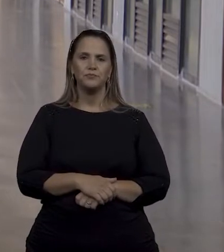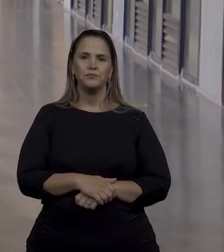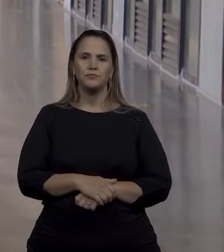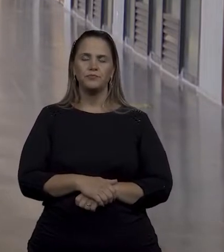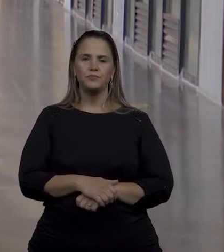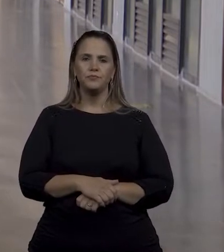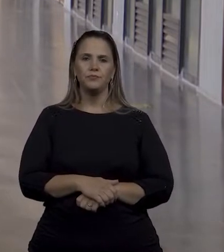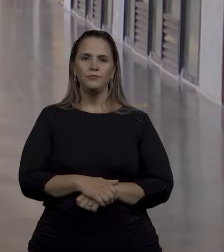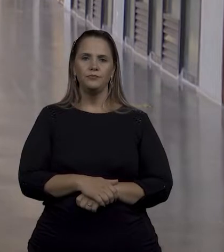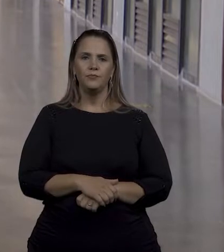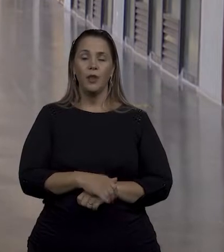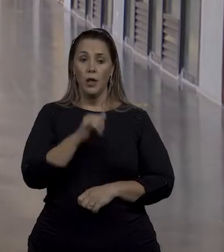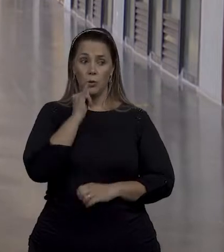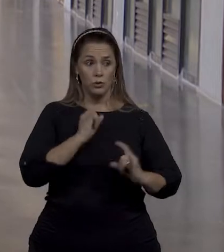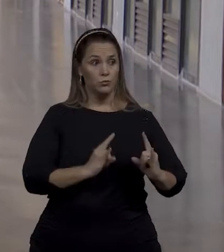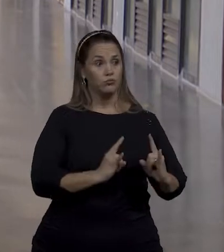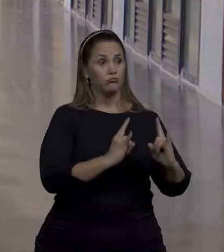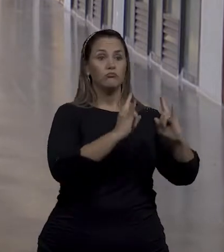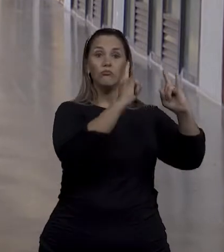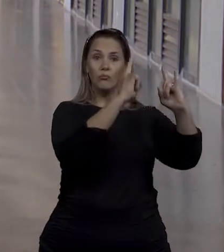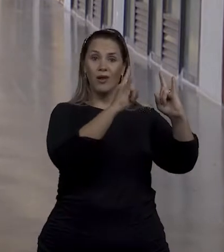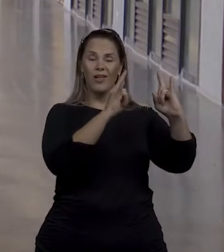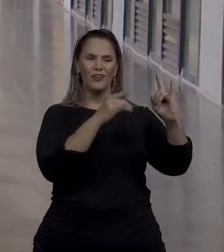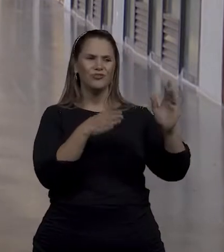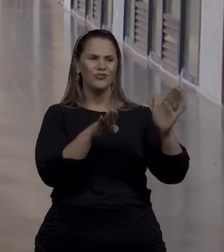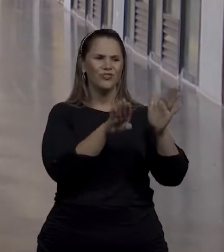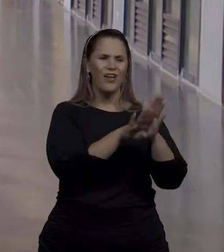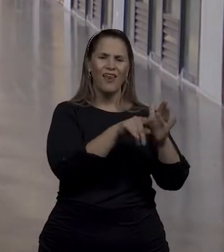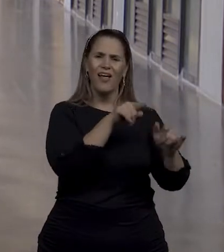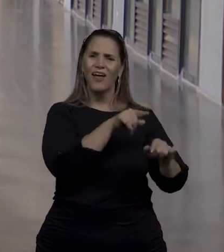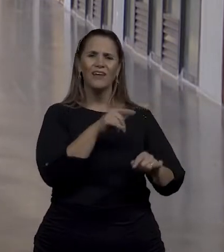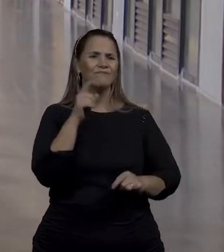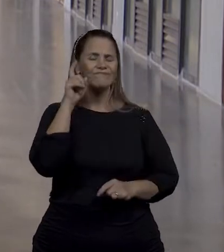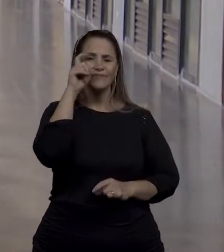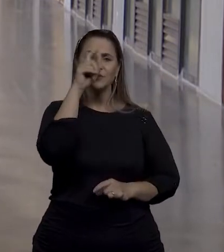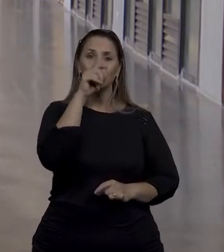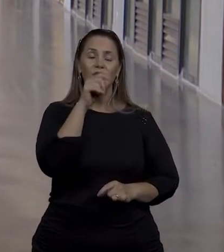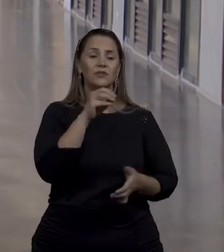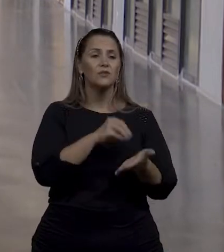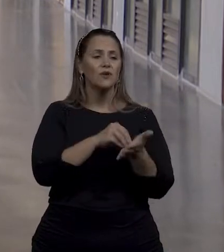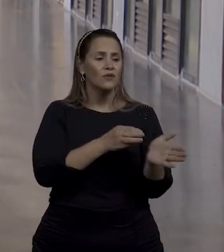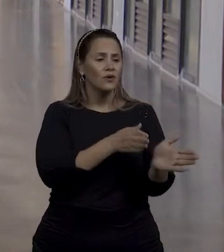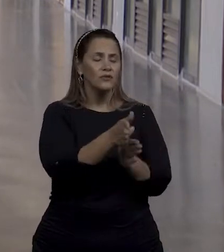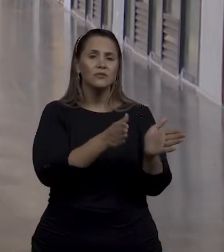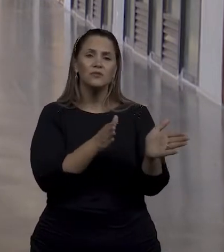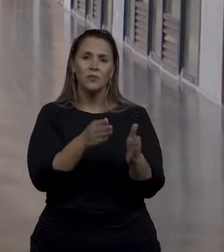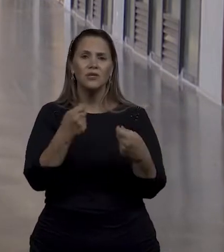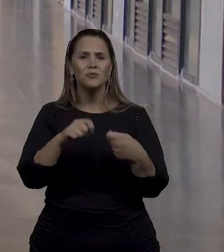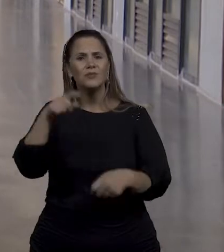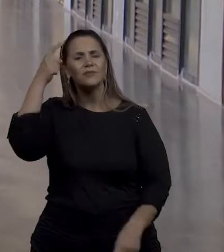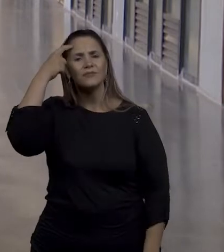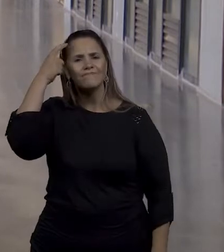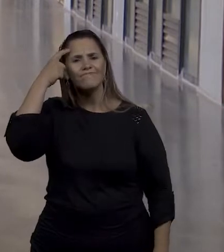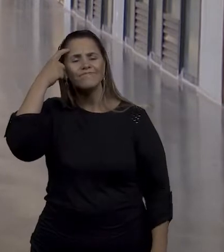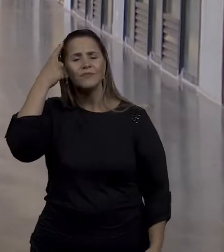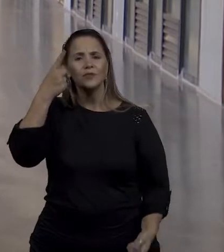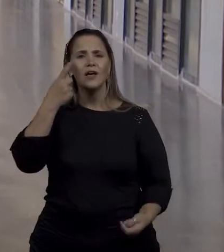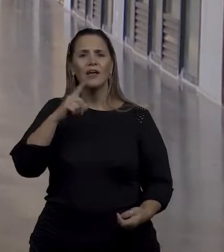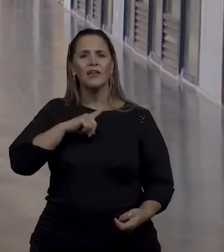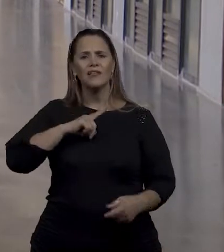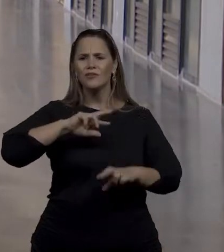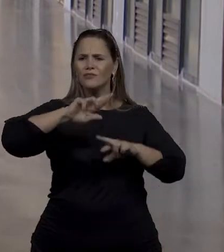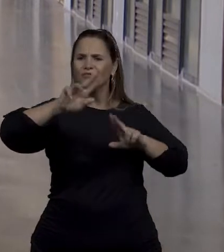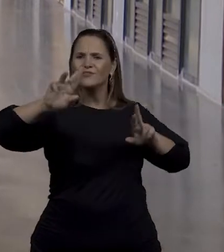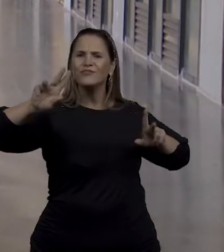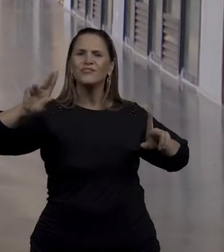ingressar naquele edifício ou de chegar até lá. Então, a gente sempre precisa ter isso em mente, que existem várias